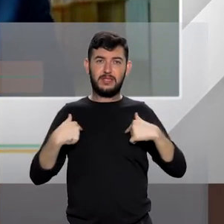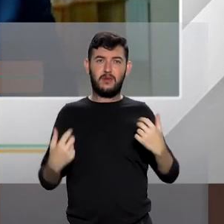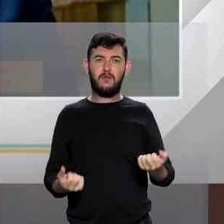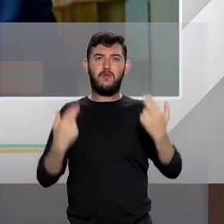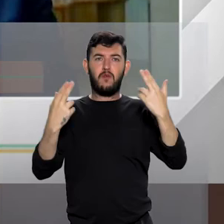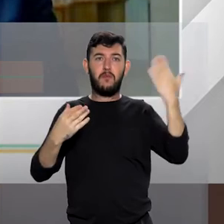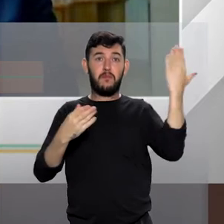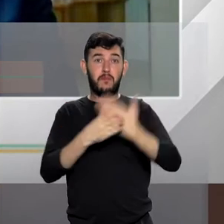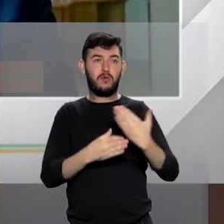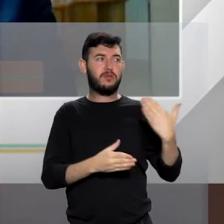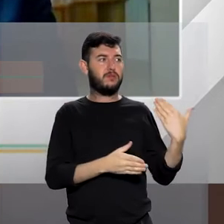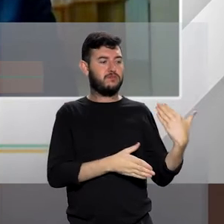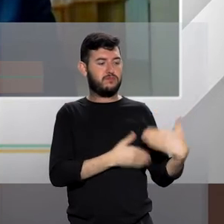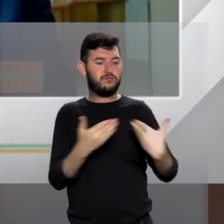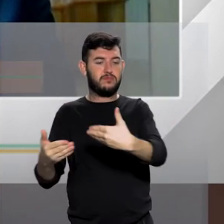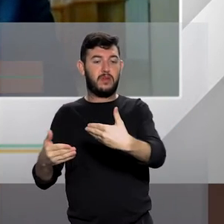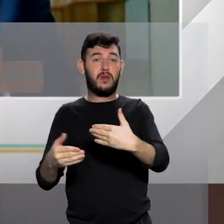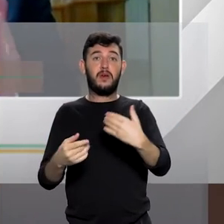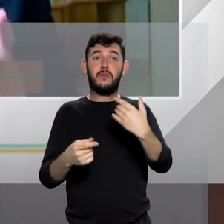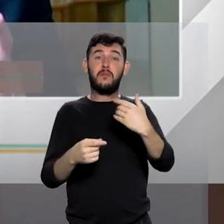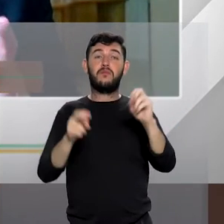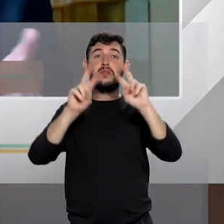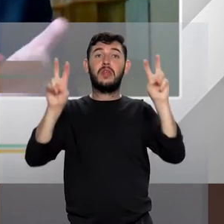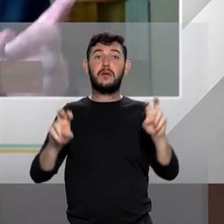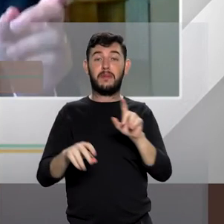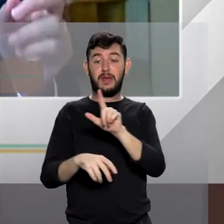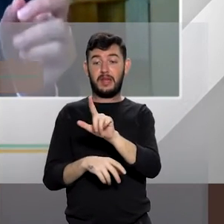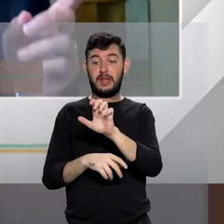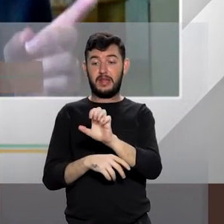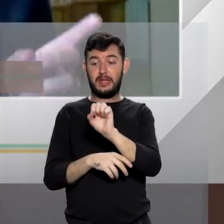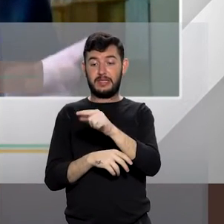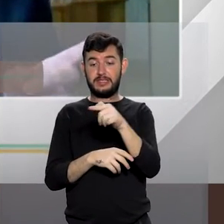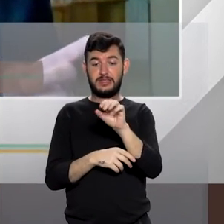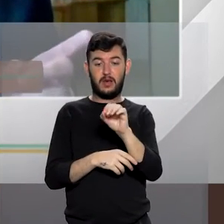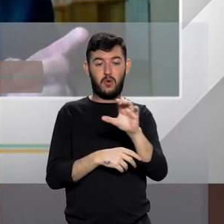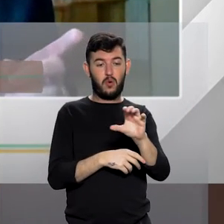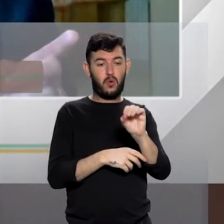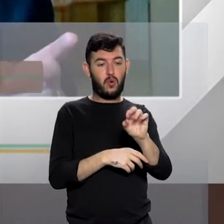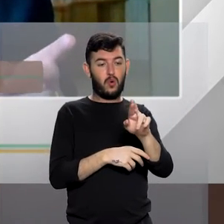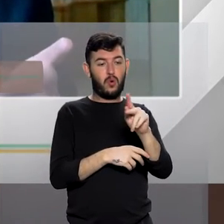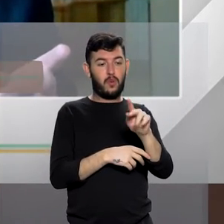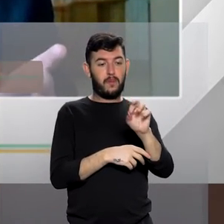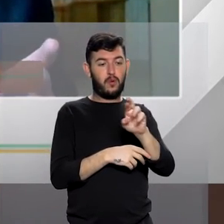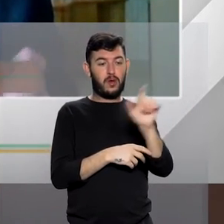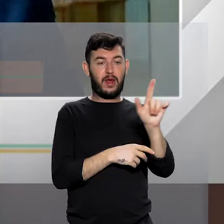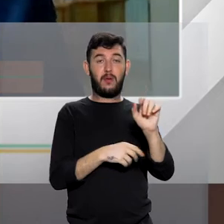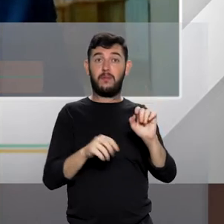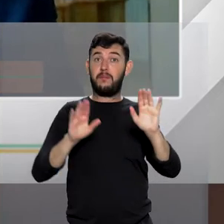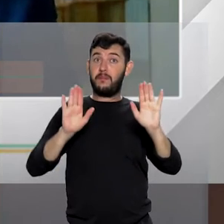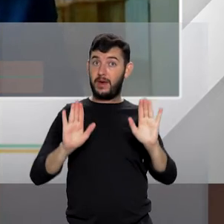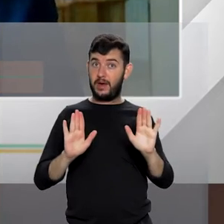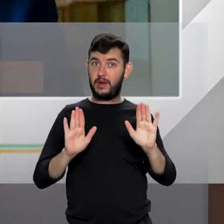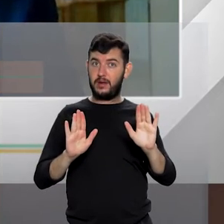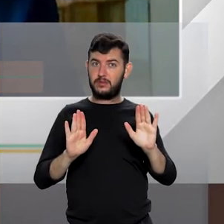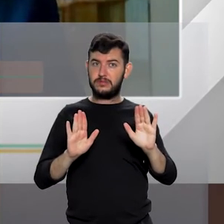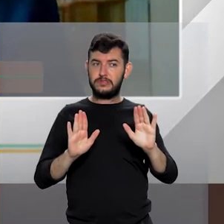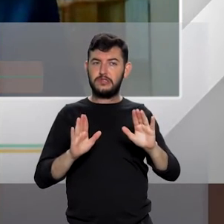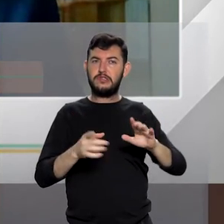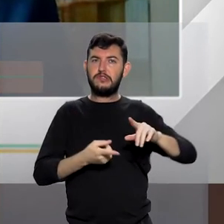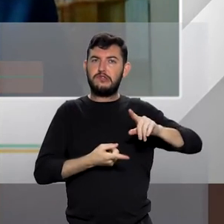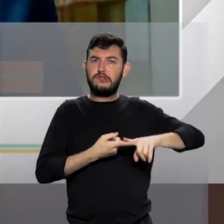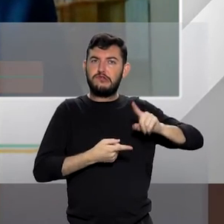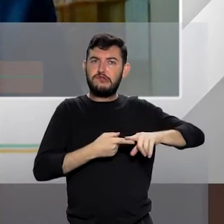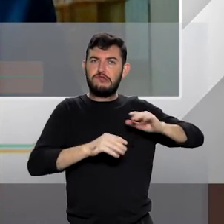adiante. Isso para o caso de lesão corporal. Agora, para o caso de injúria e de ameaça, portanto, ofensas